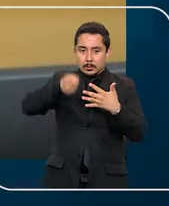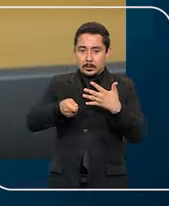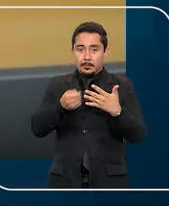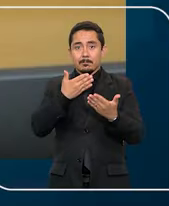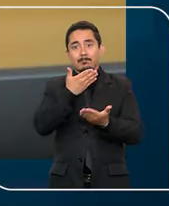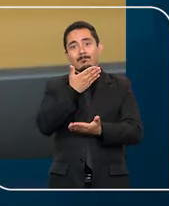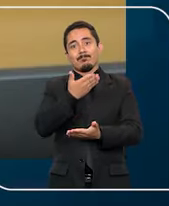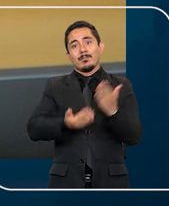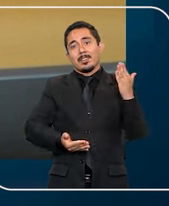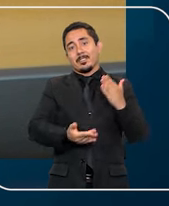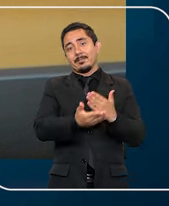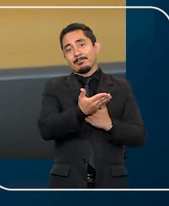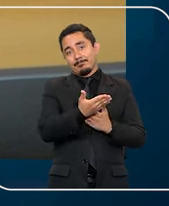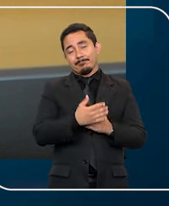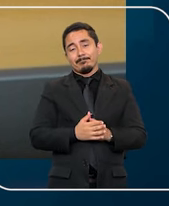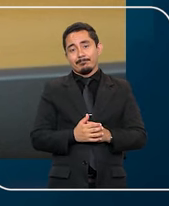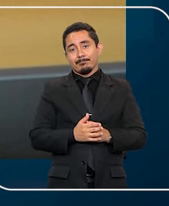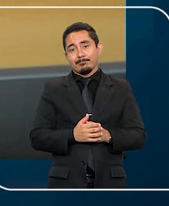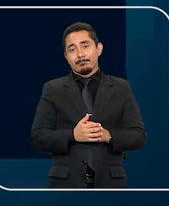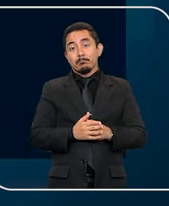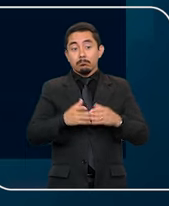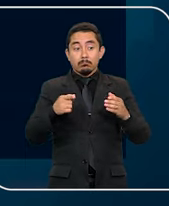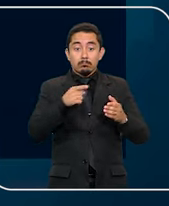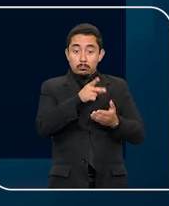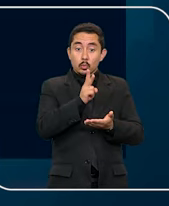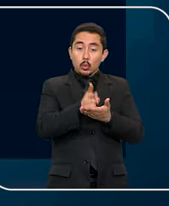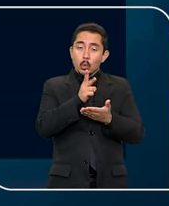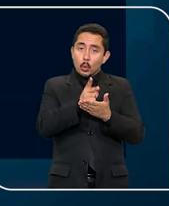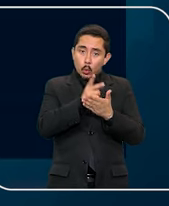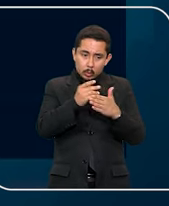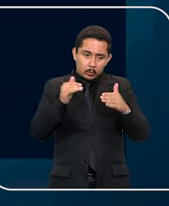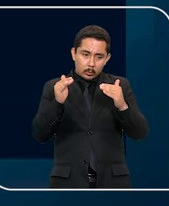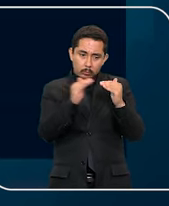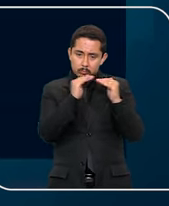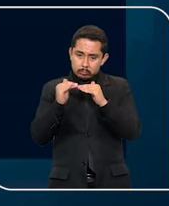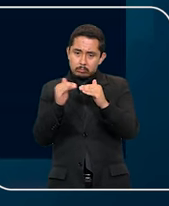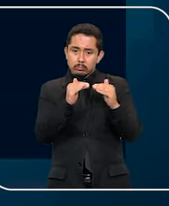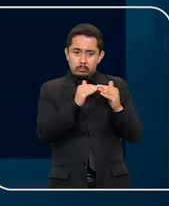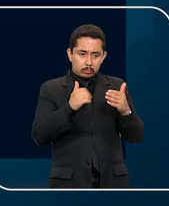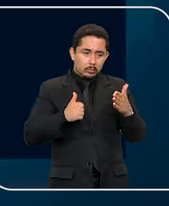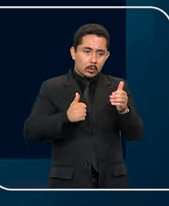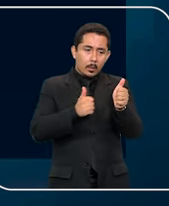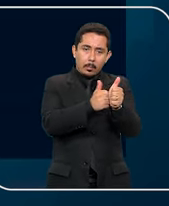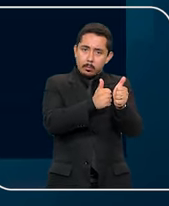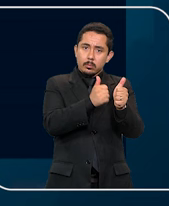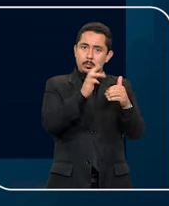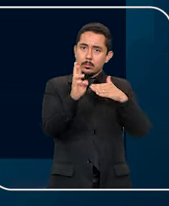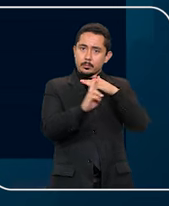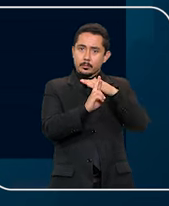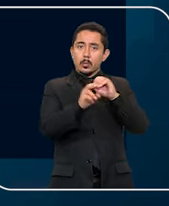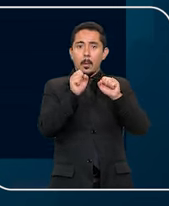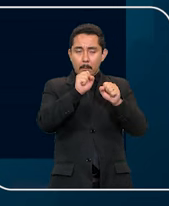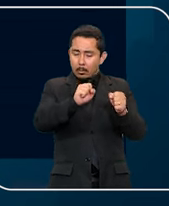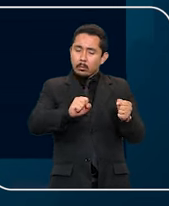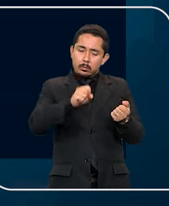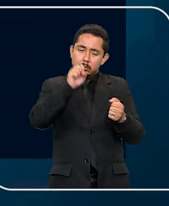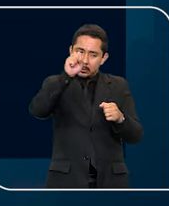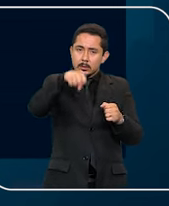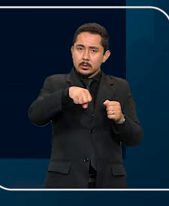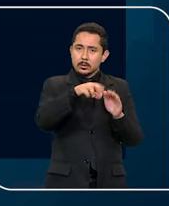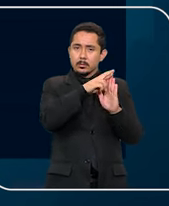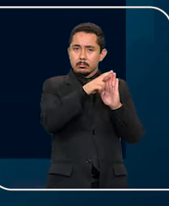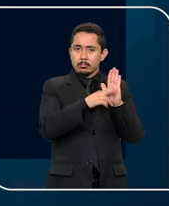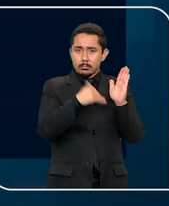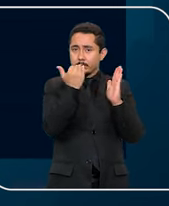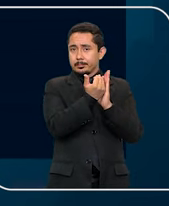regras, a sentença perdeu a eficácia. O colegiado seguiu o entendimento do relator e, assim, definiu que os condenados podem